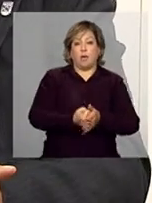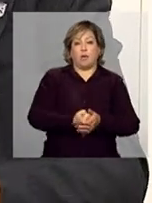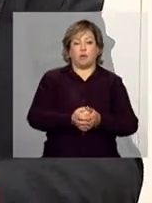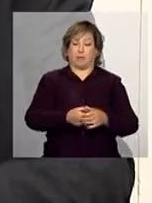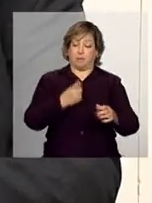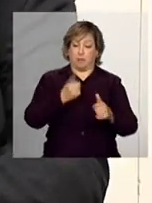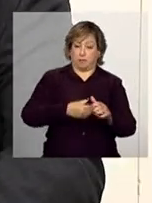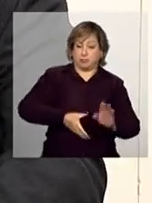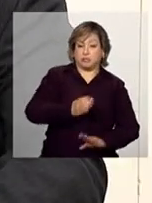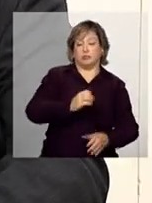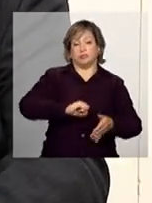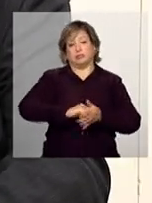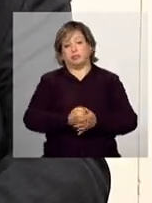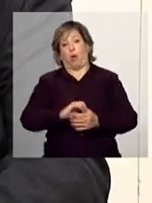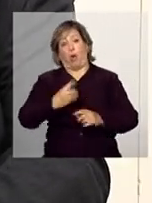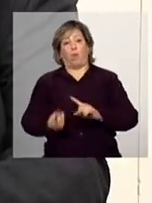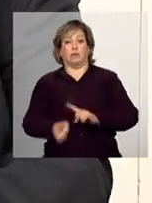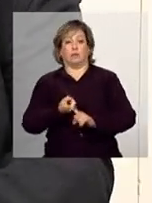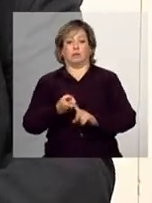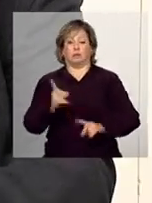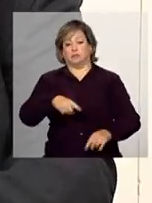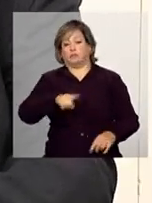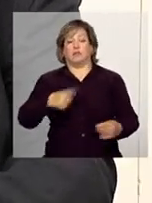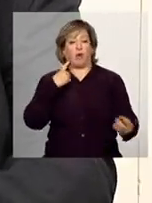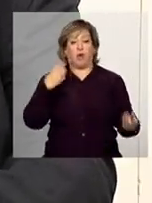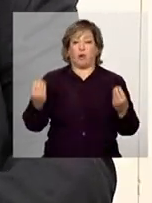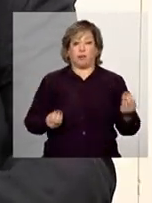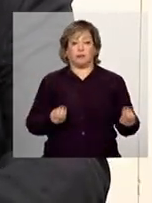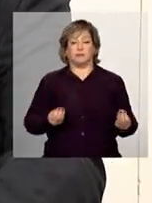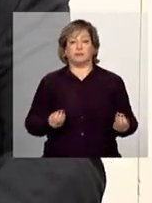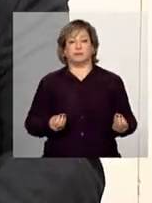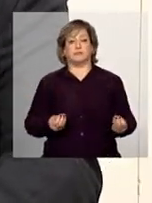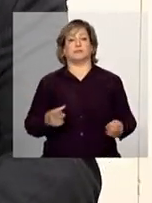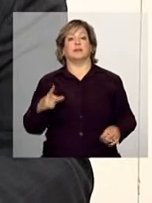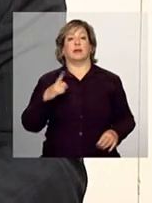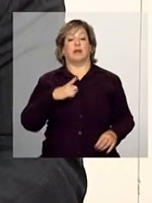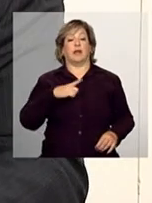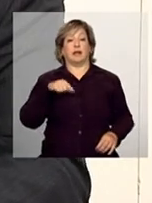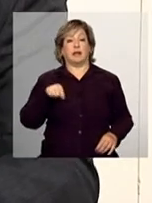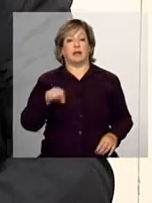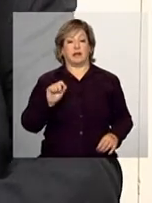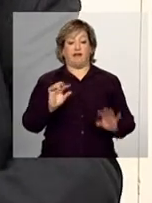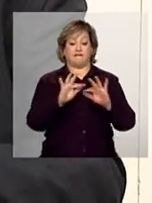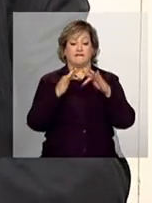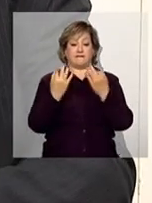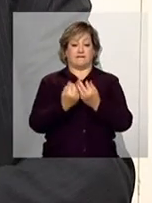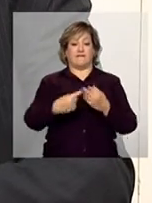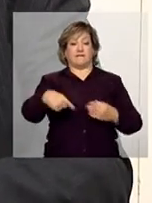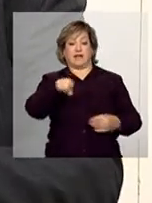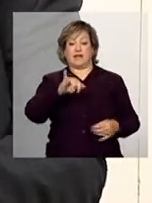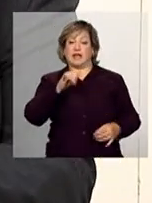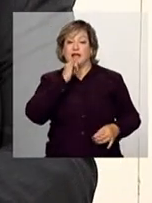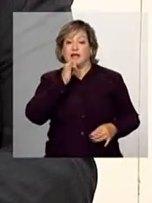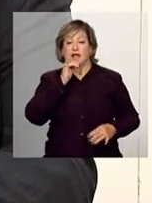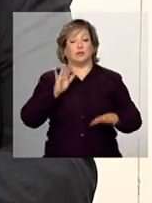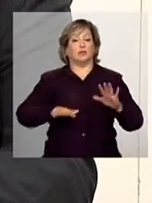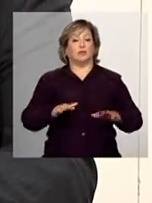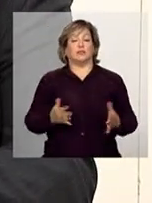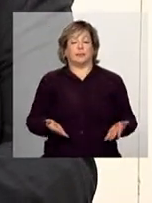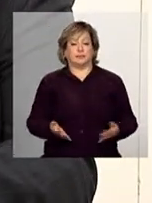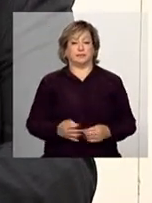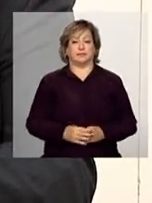ocasiões, não fazer esse efeito, porque são coisas que não estão na governabilidade da família. Por exemplo, se